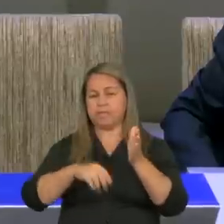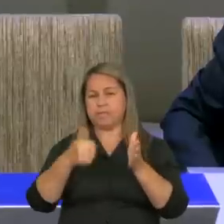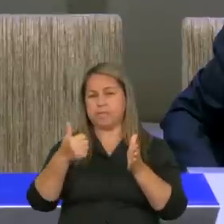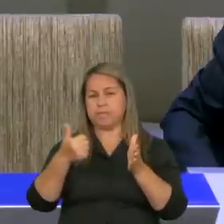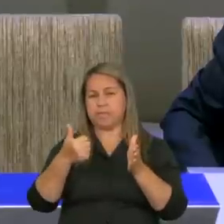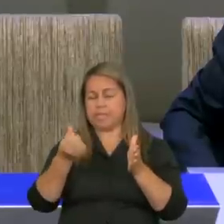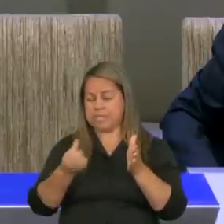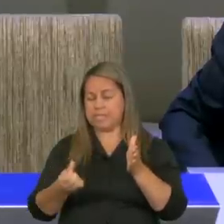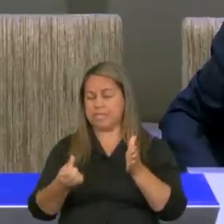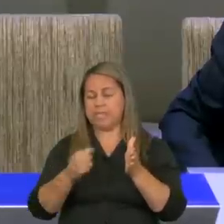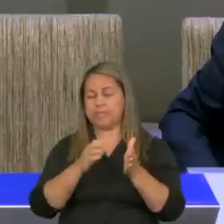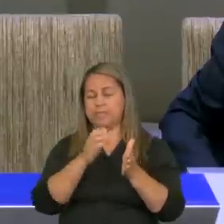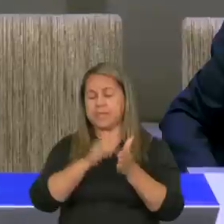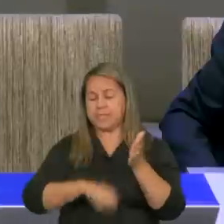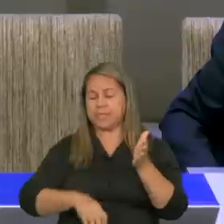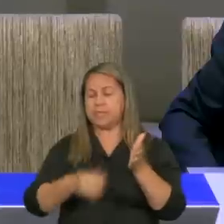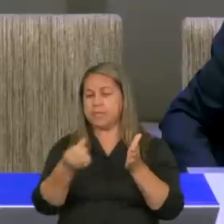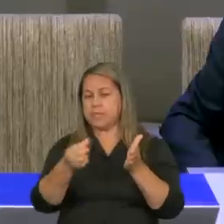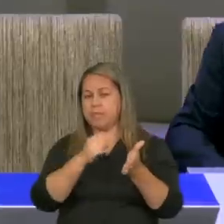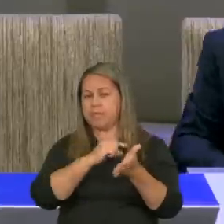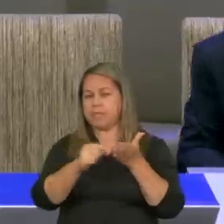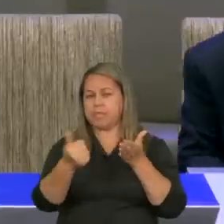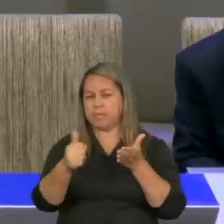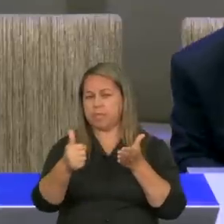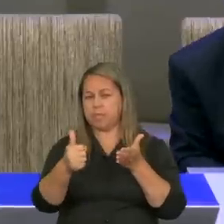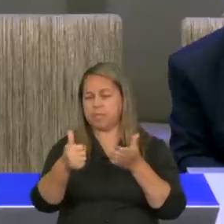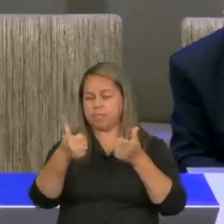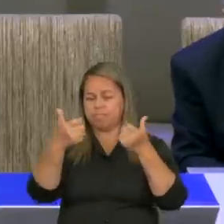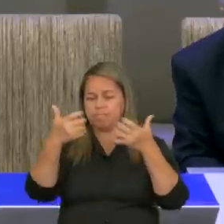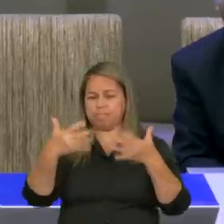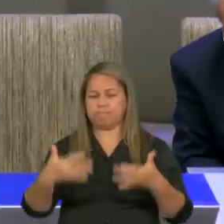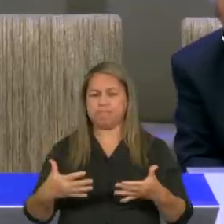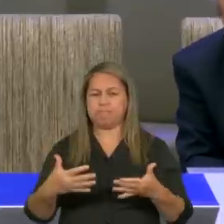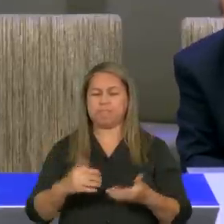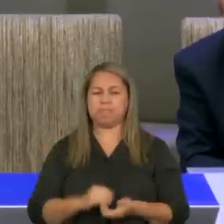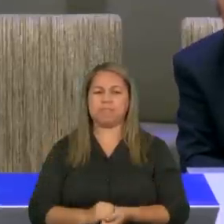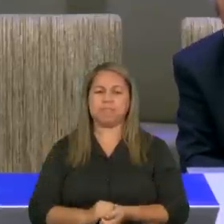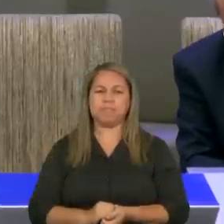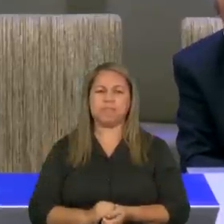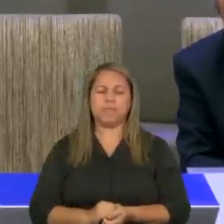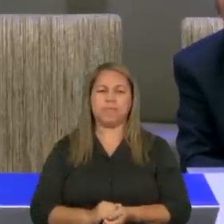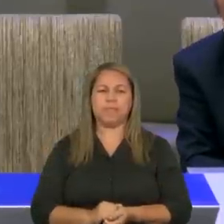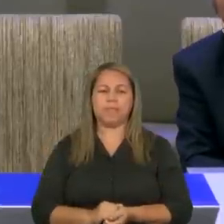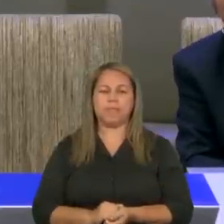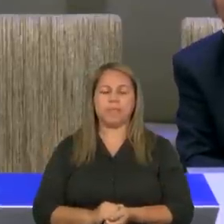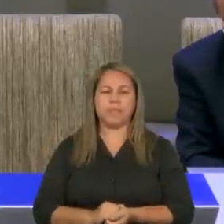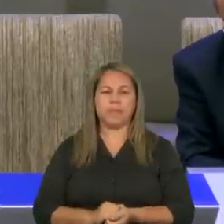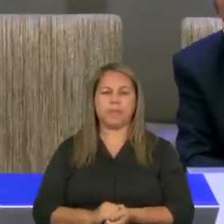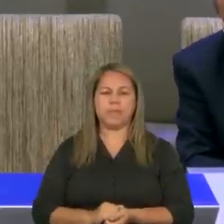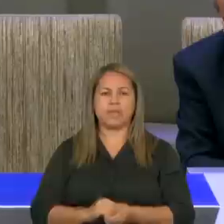assim, abra, tua Bíblia, aí, por favor, cantar, em 6 e 11,